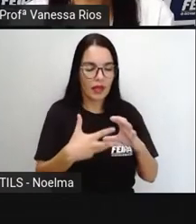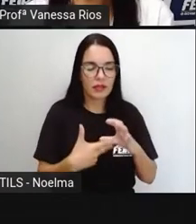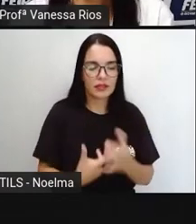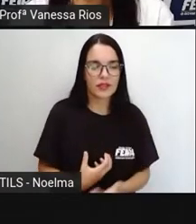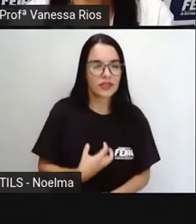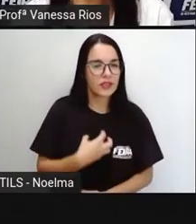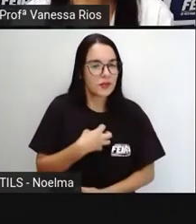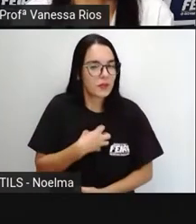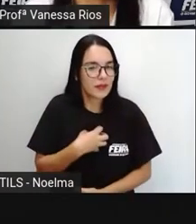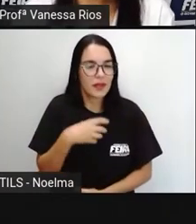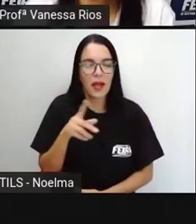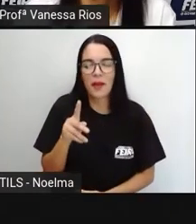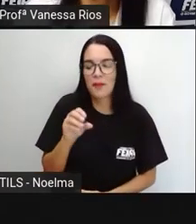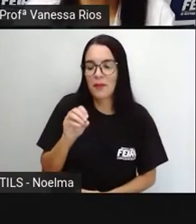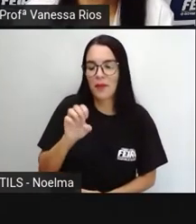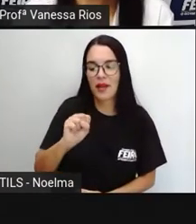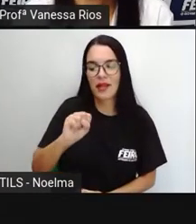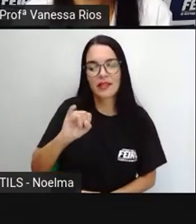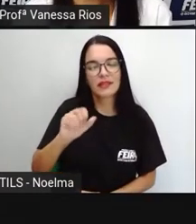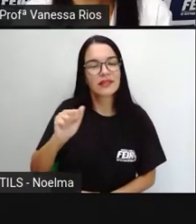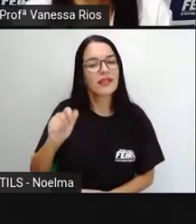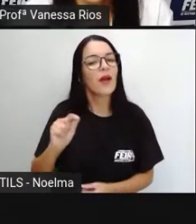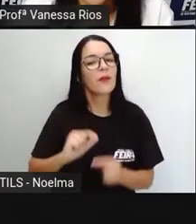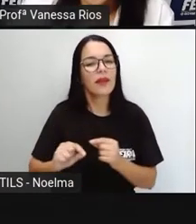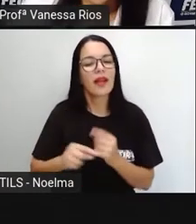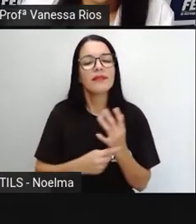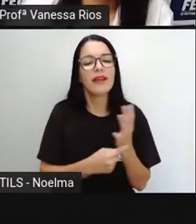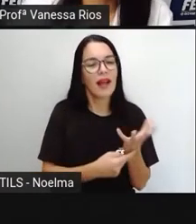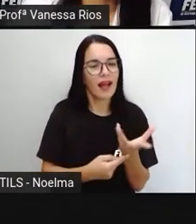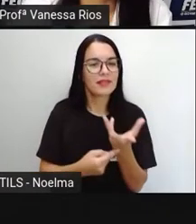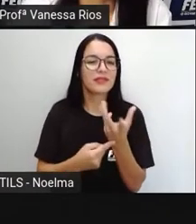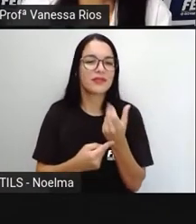aí à poesia através das pinturas.